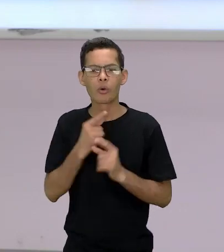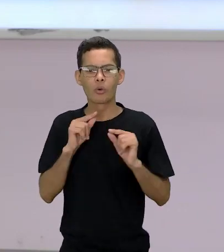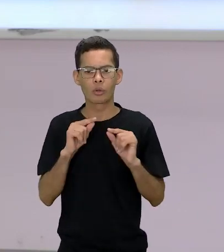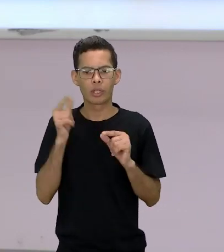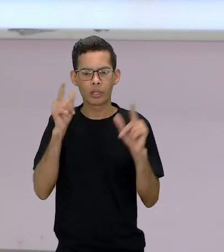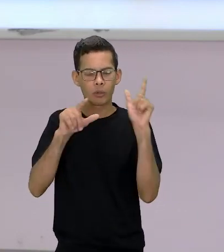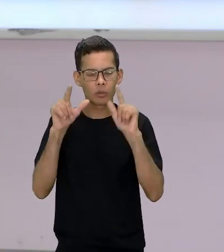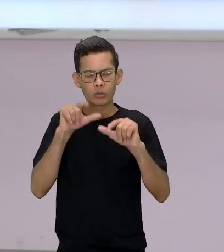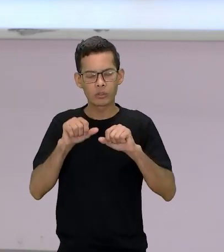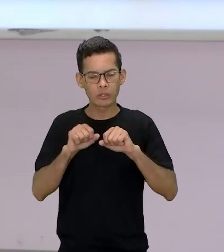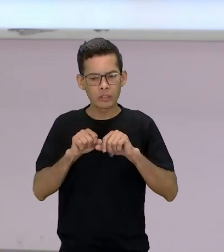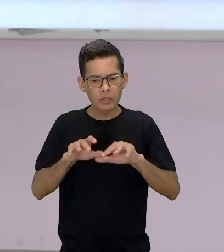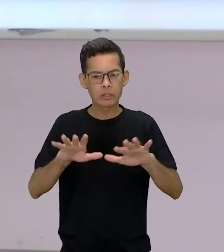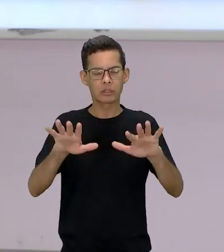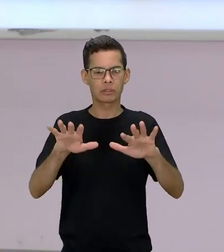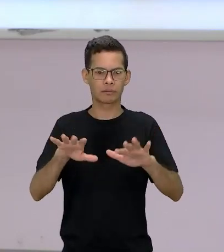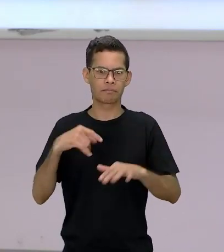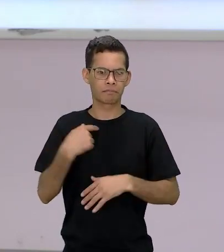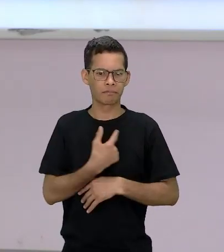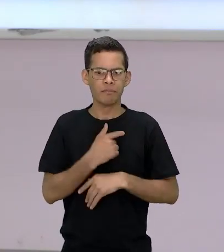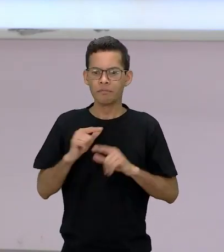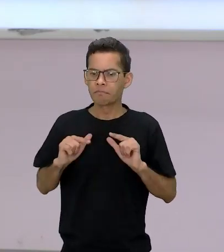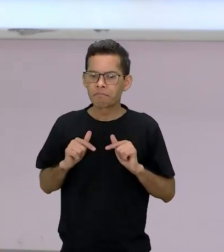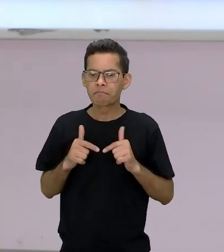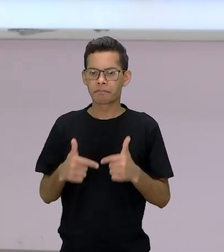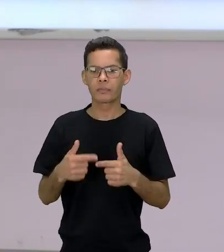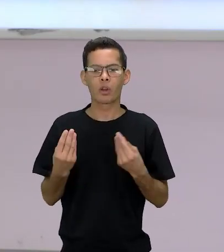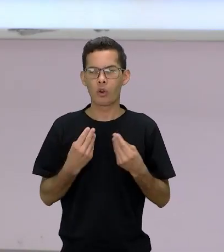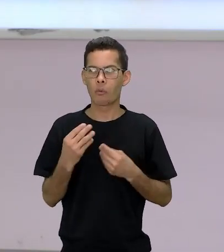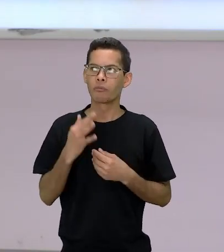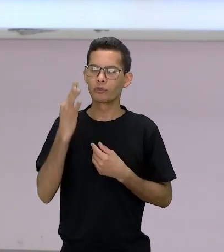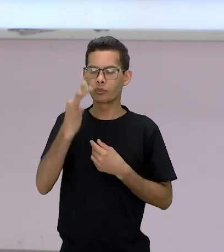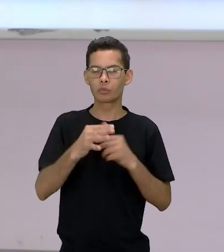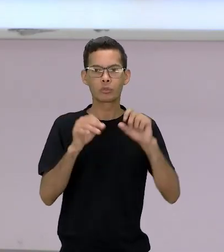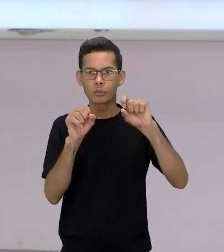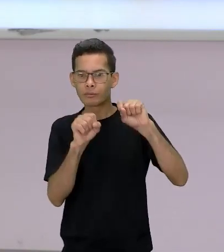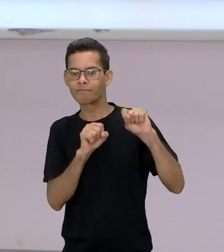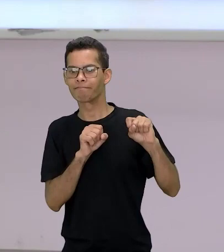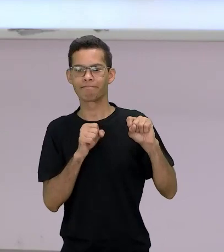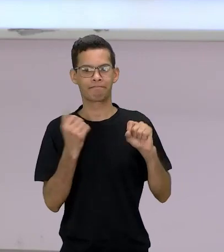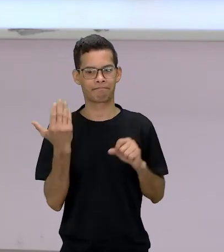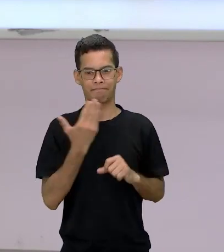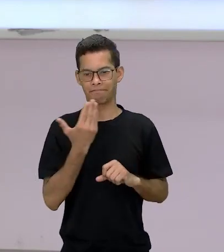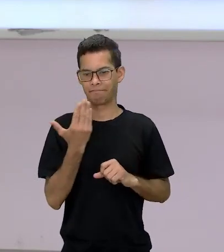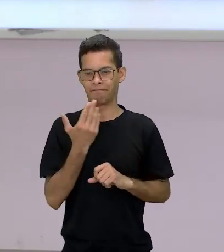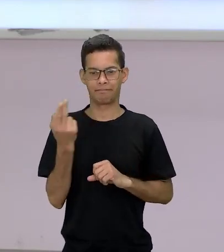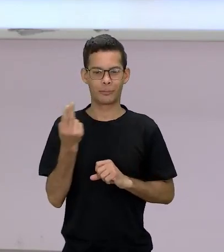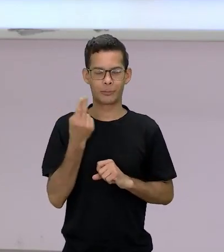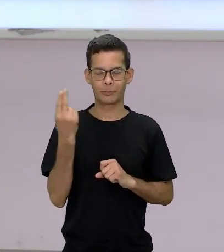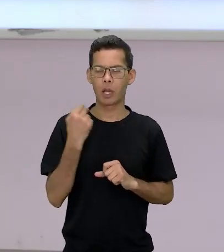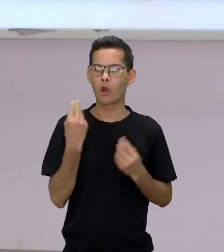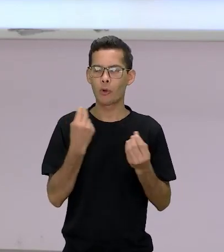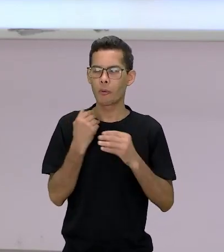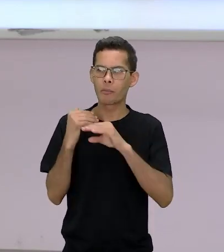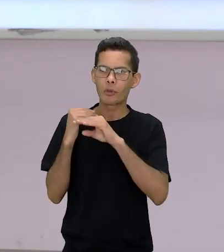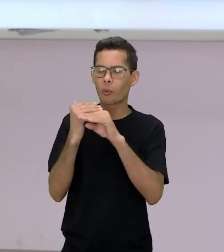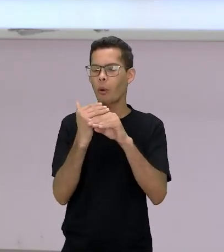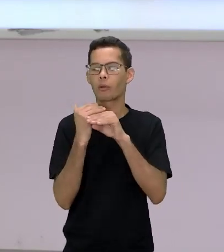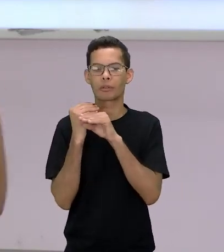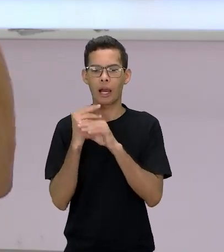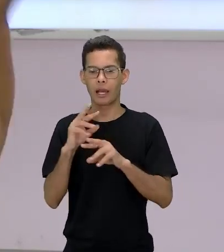vai nós não vamos viver para ver né essa igualdade esse reconhecimento